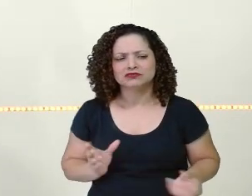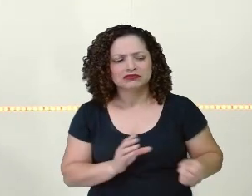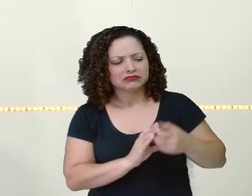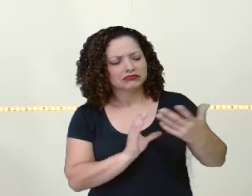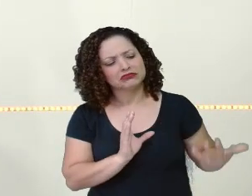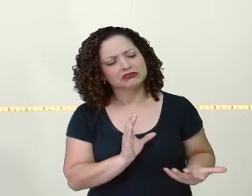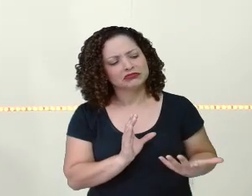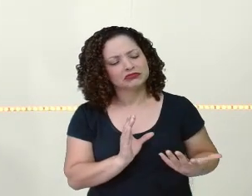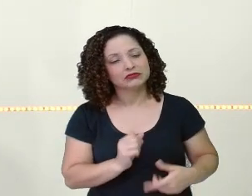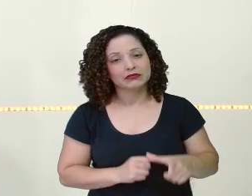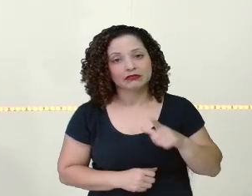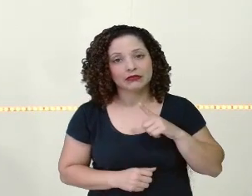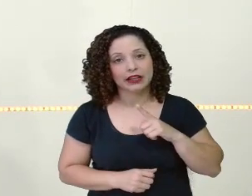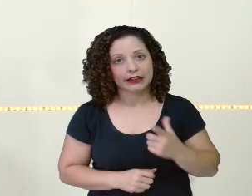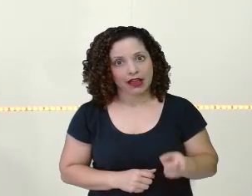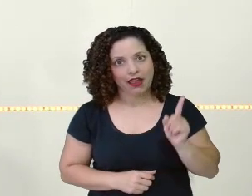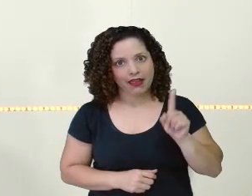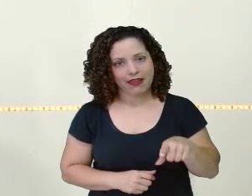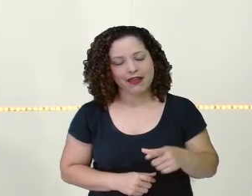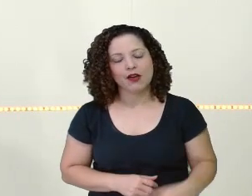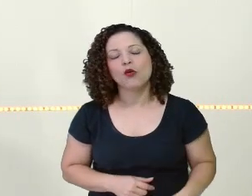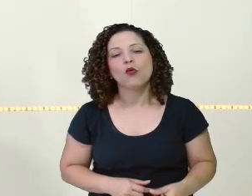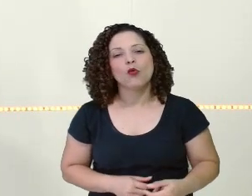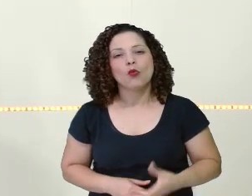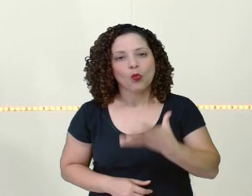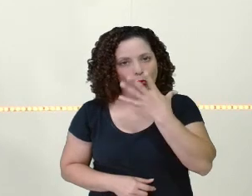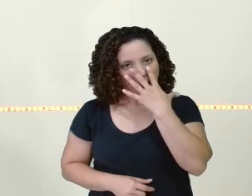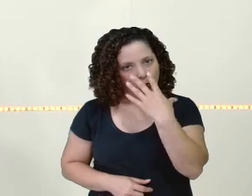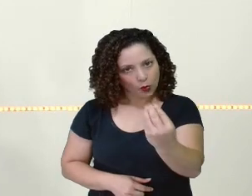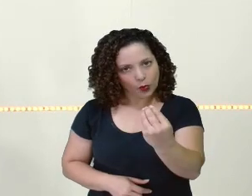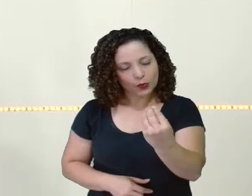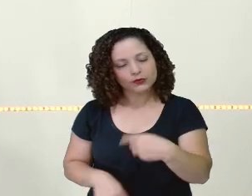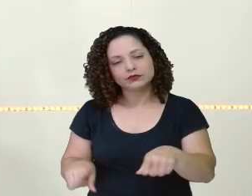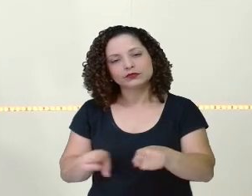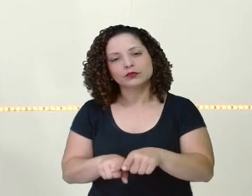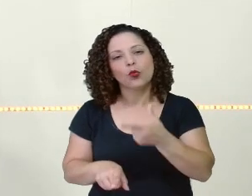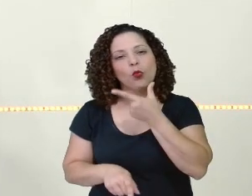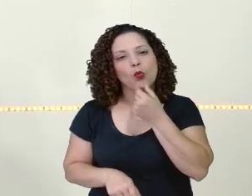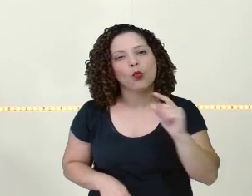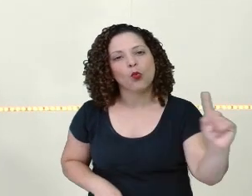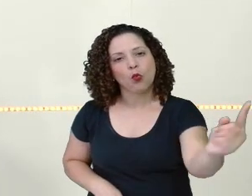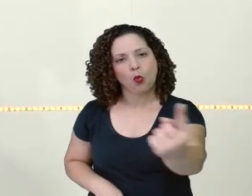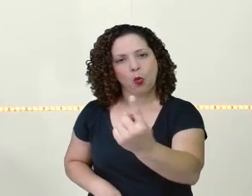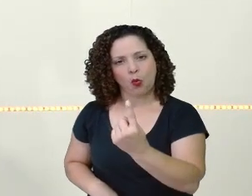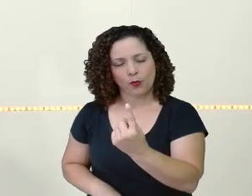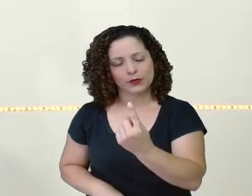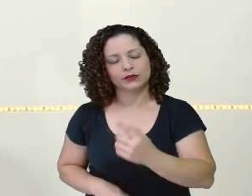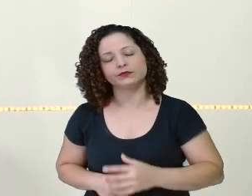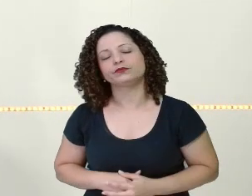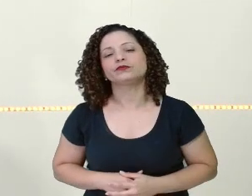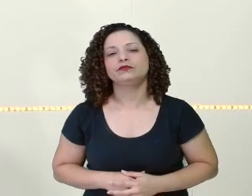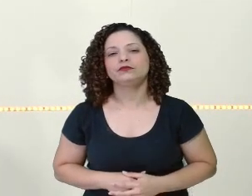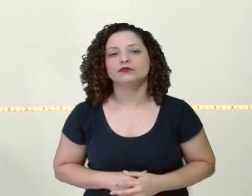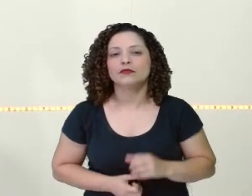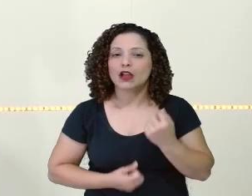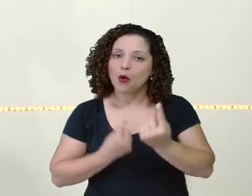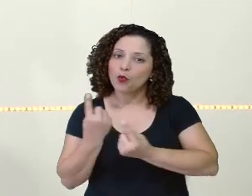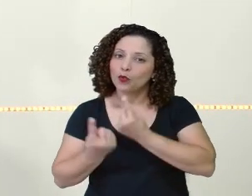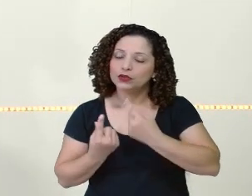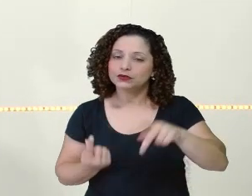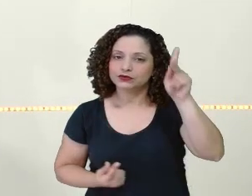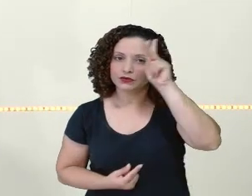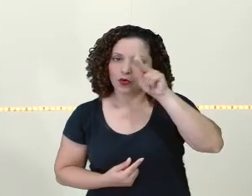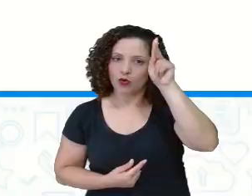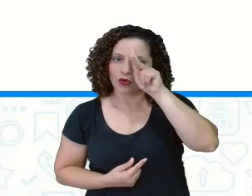Lembram que tinha um lobo, não foi? Tinha um caçador ou lenhador, tá? Em algumas histórias como essa vai